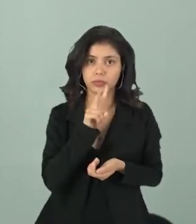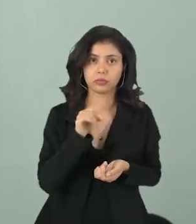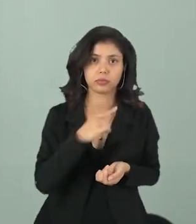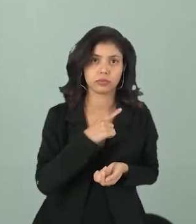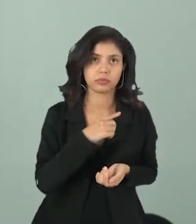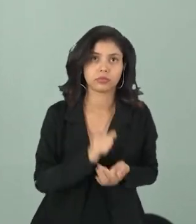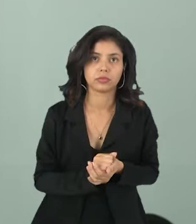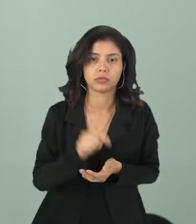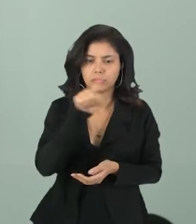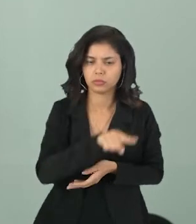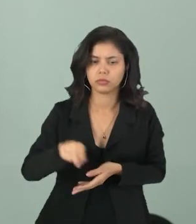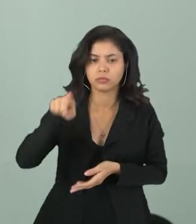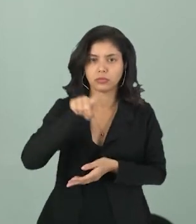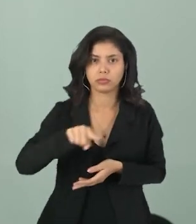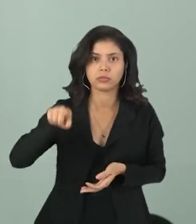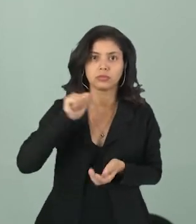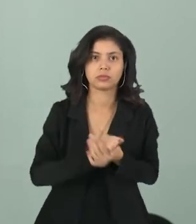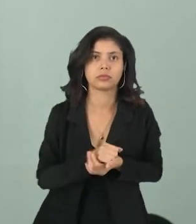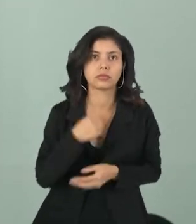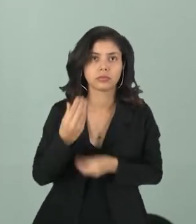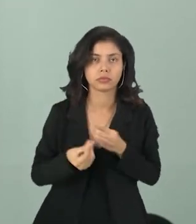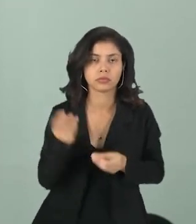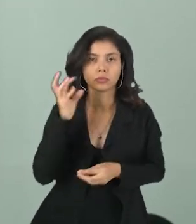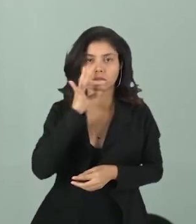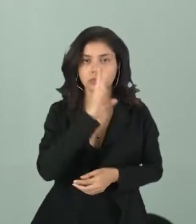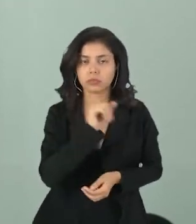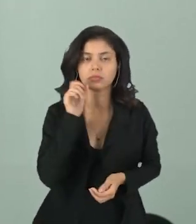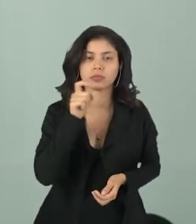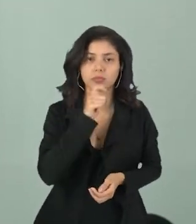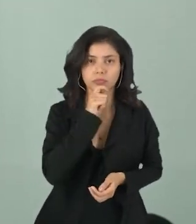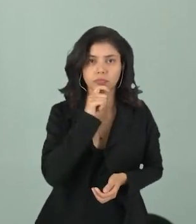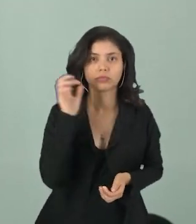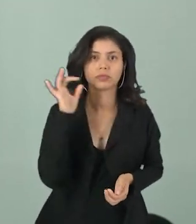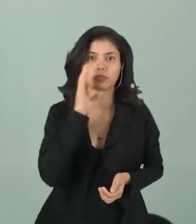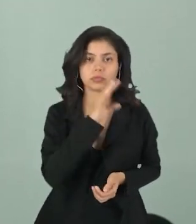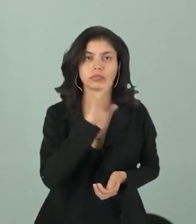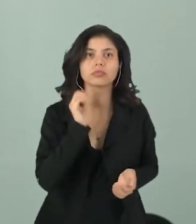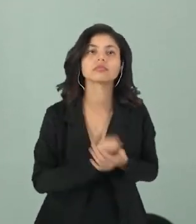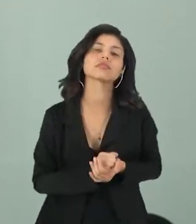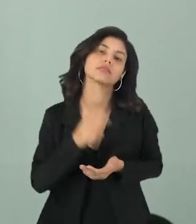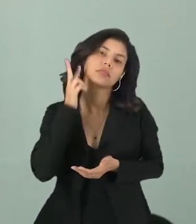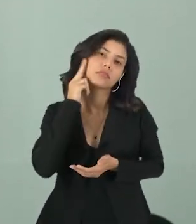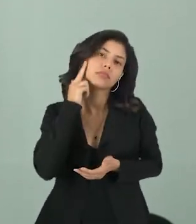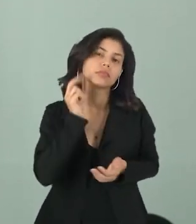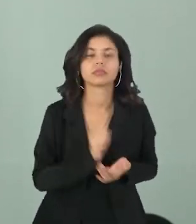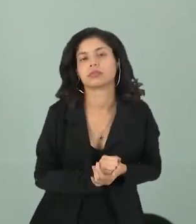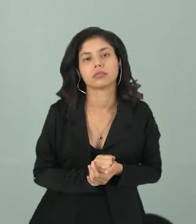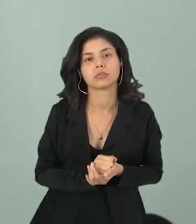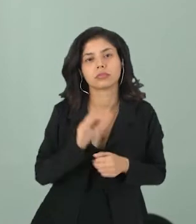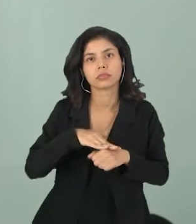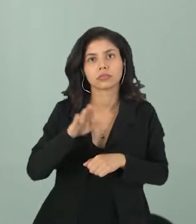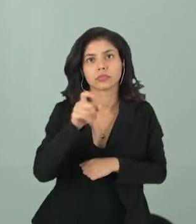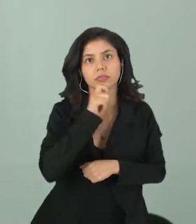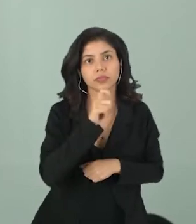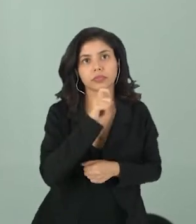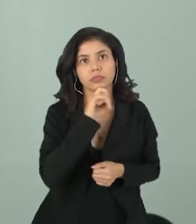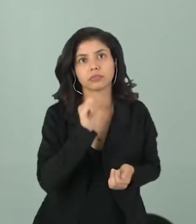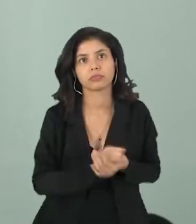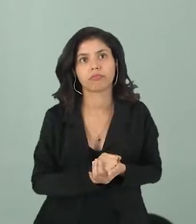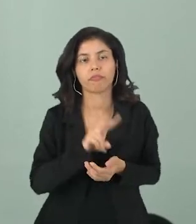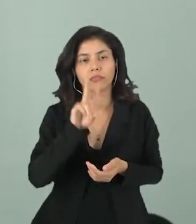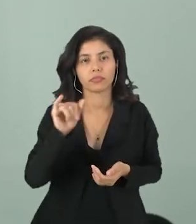aí como ciclo termodinâmico uma fonte quente e uma fonte fria, onde naturalmente a mais fria